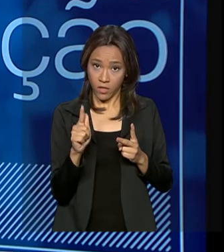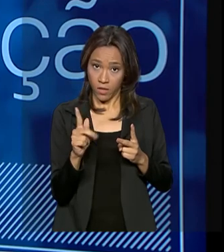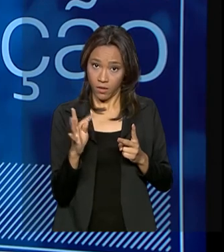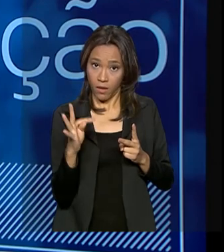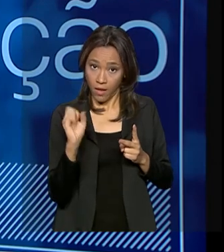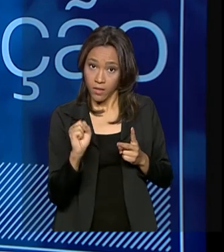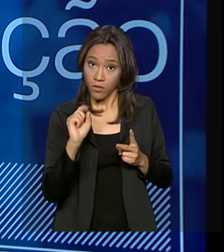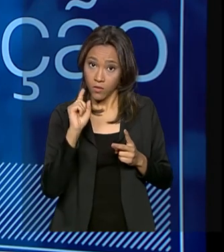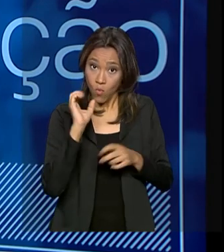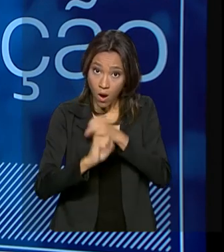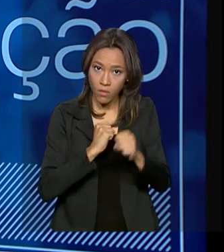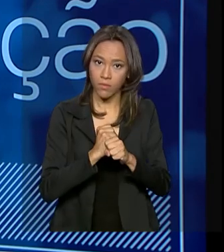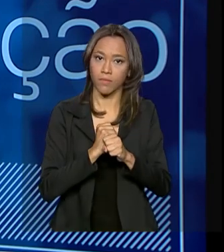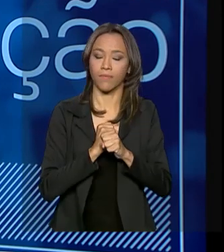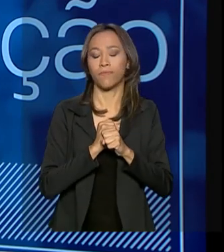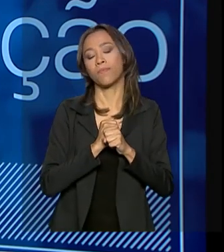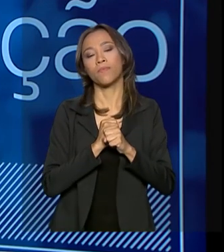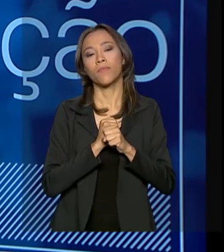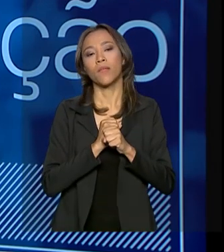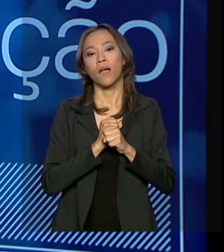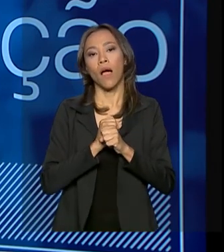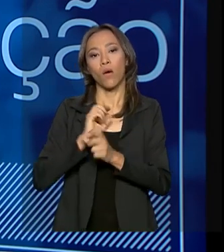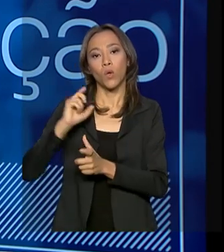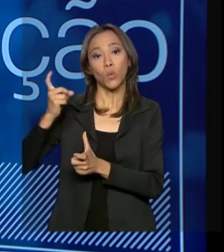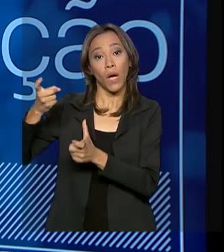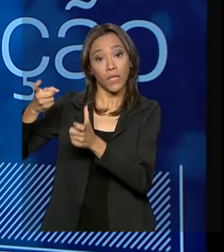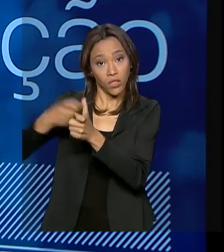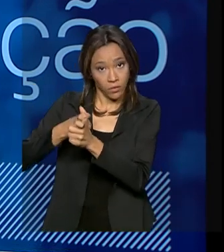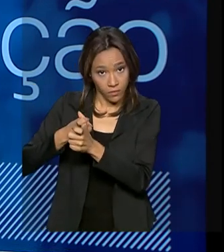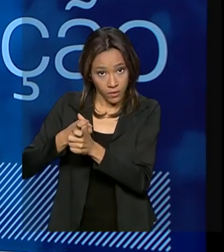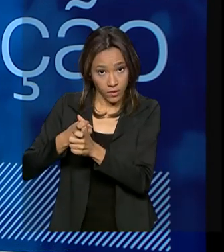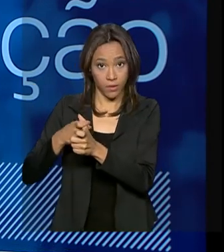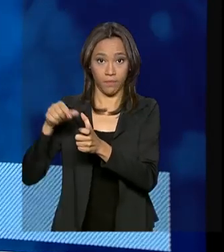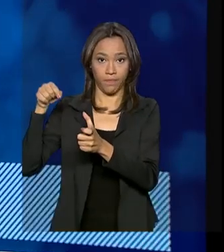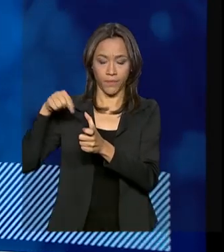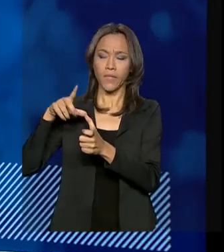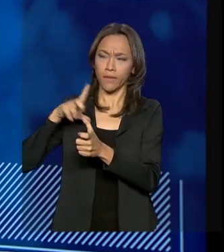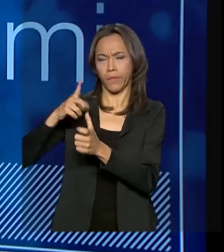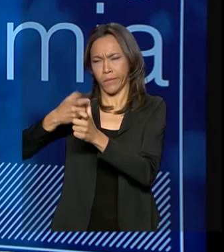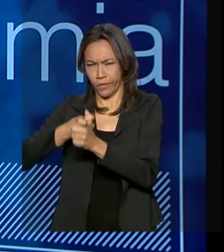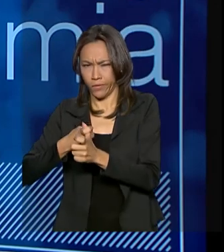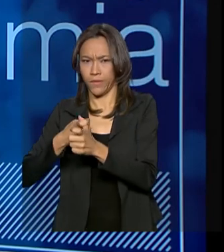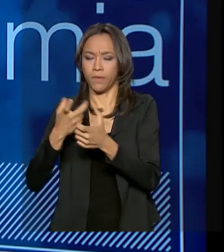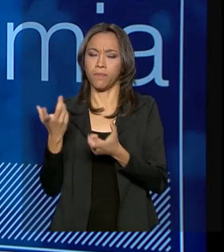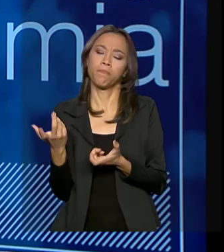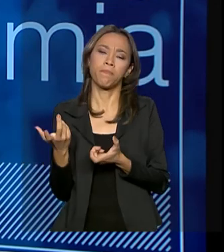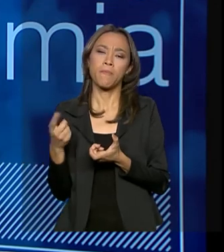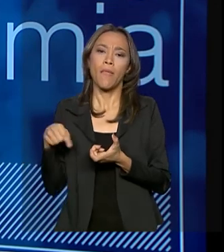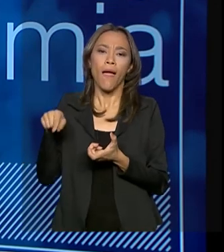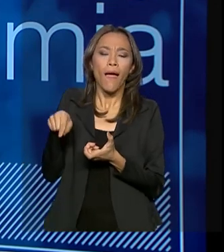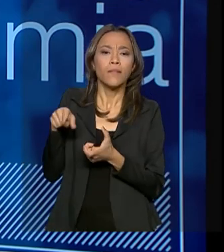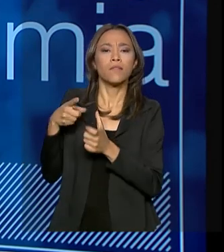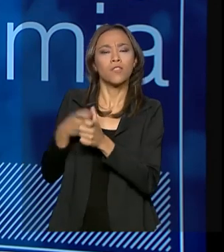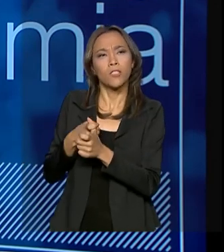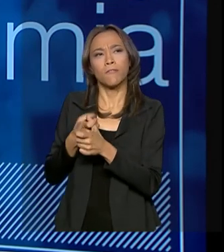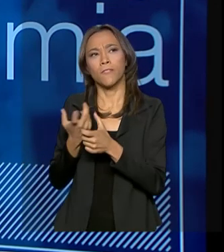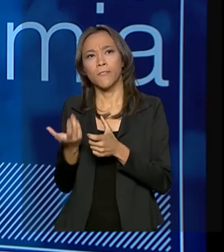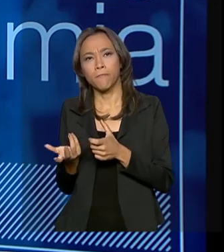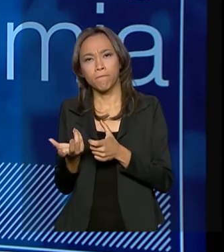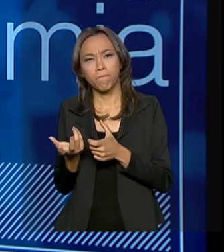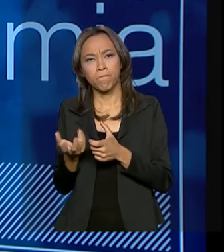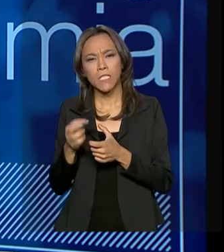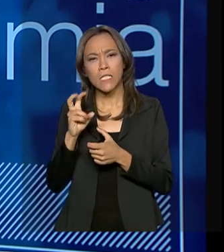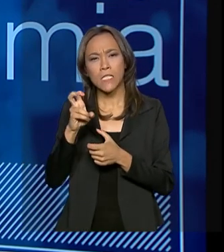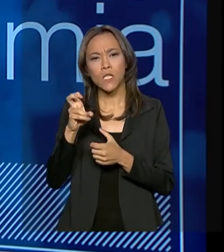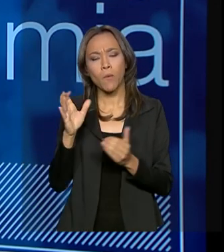ano. Mas o custo da dívida, ou seja, tem uma dívida. Normalmente, essa dívida vai custar 5